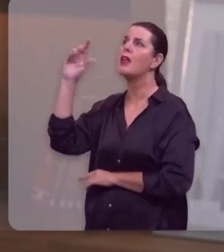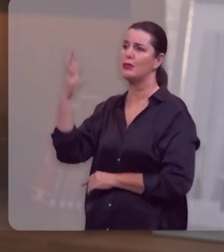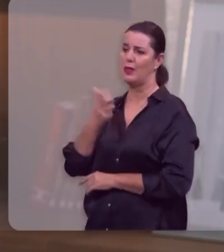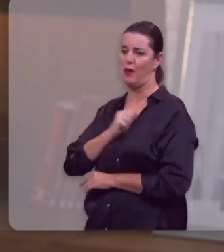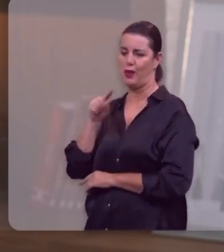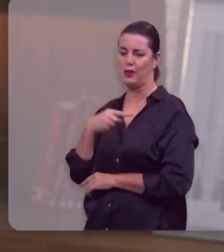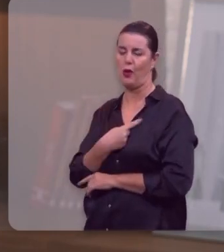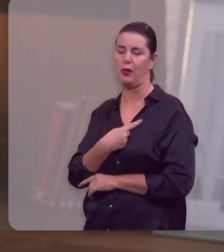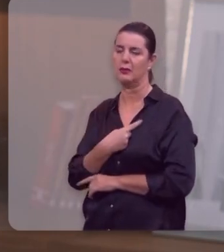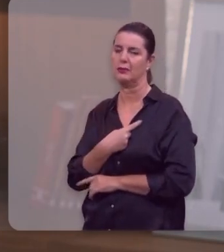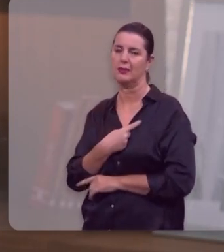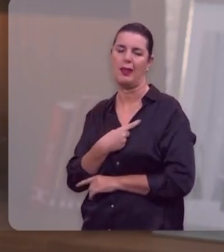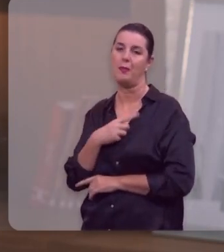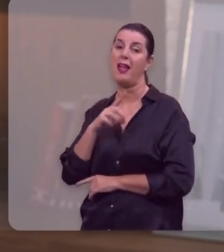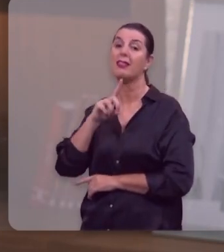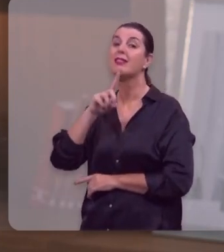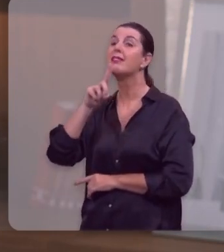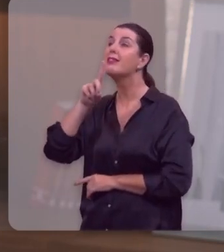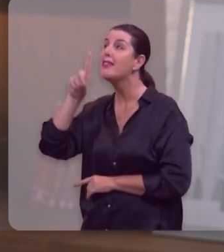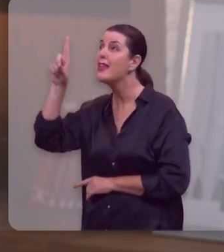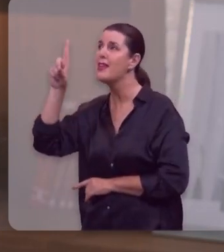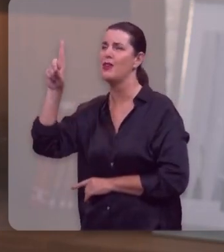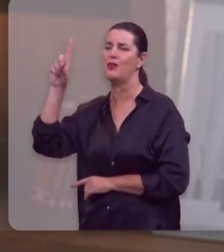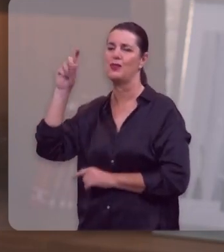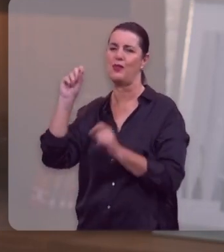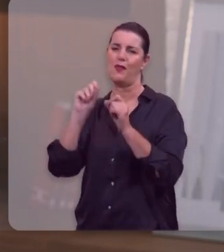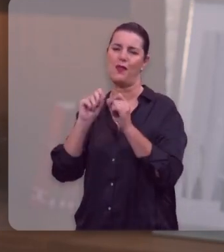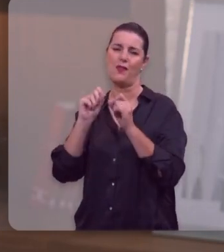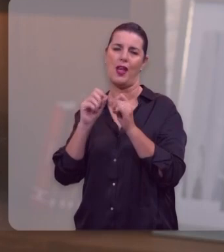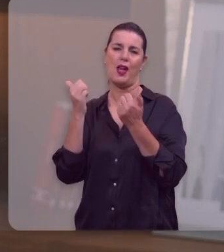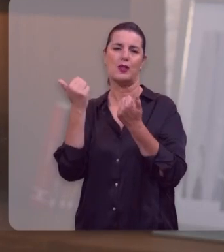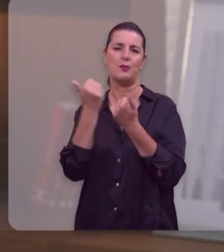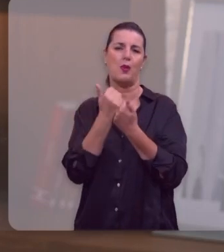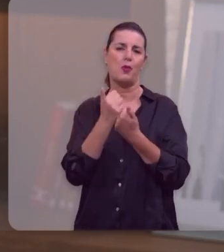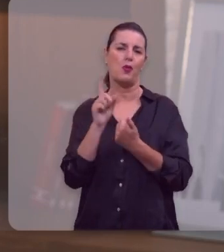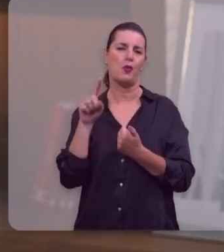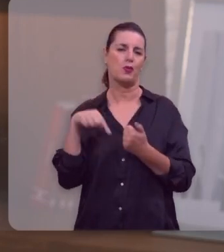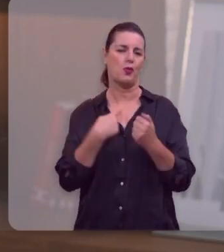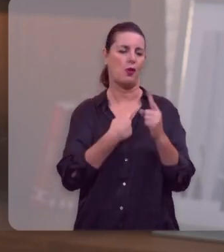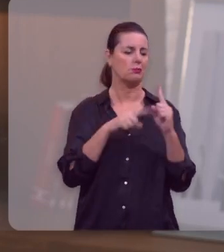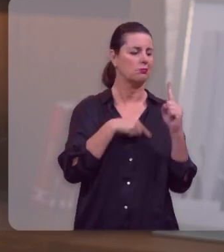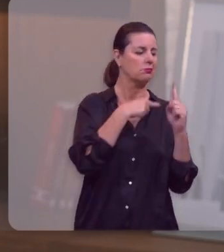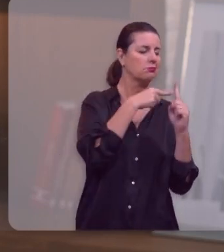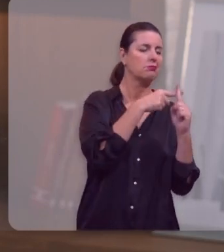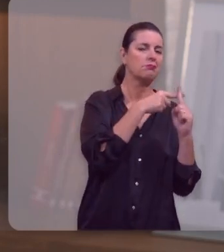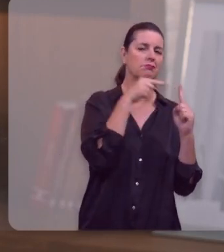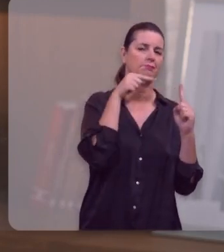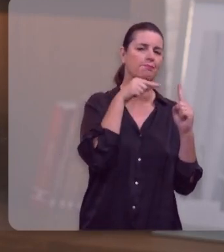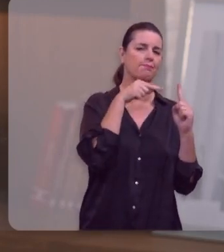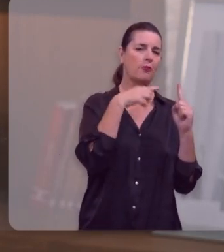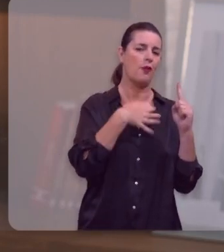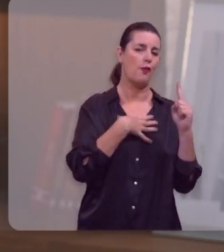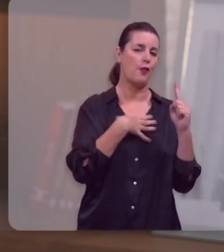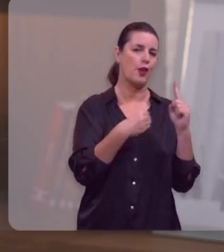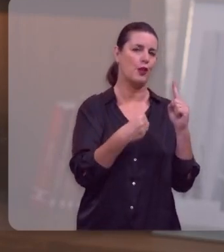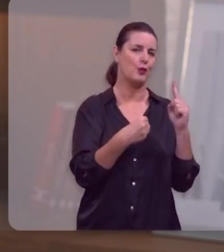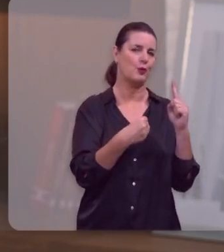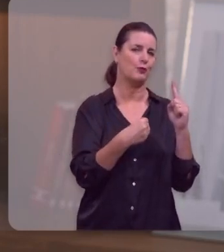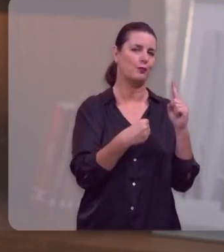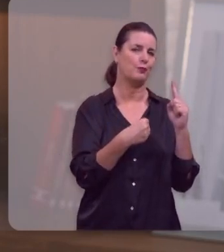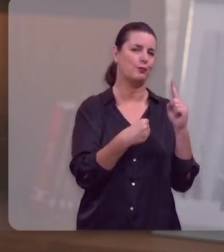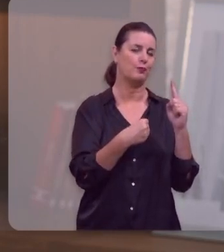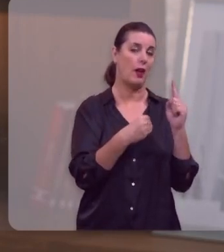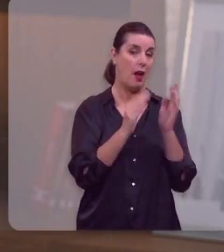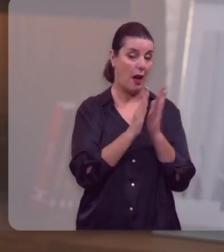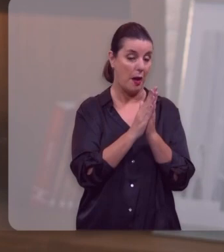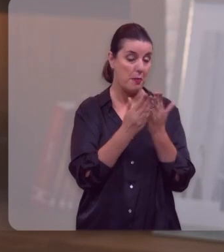Deus realizou por nós na cruz do seu Filho, porque a Bíblia diz que Deus não poupou ao